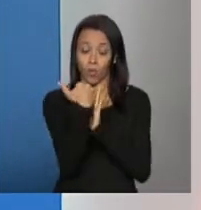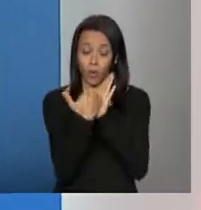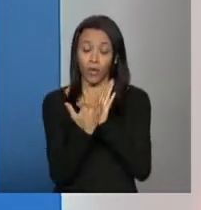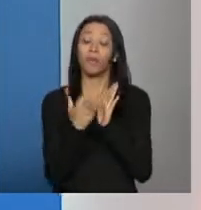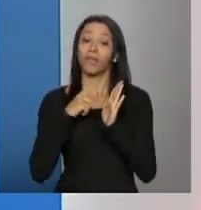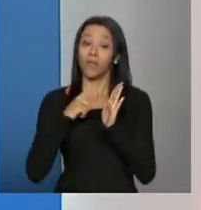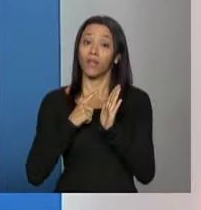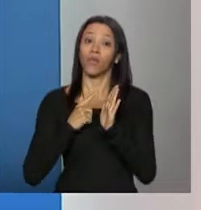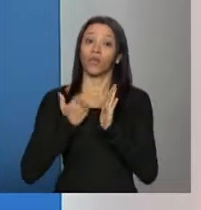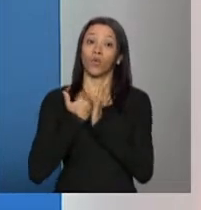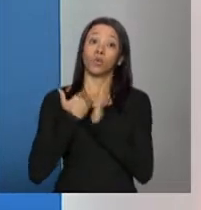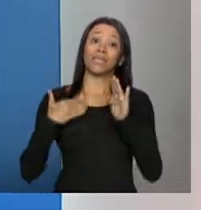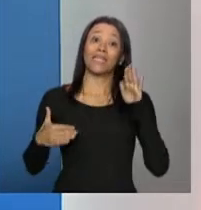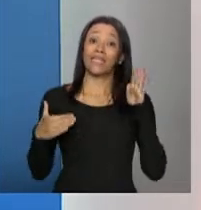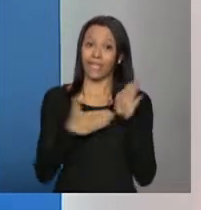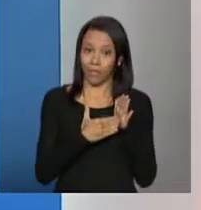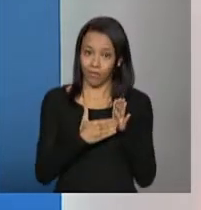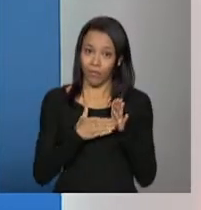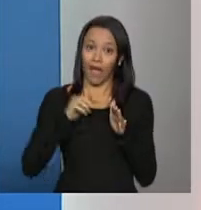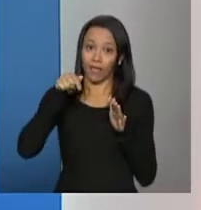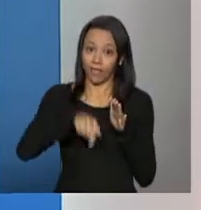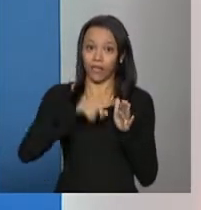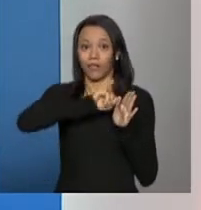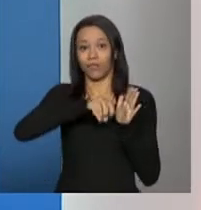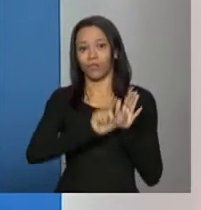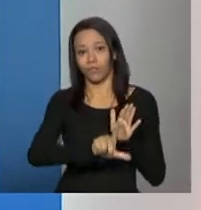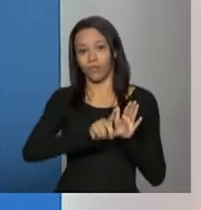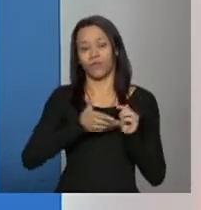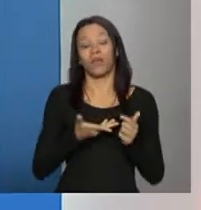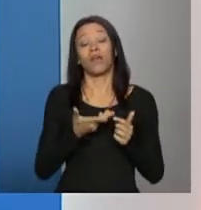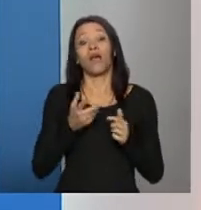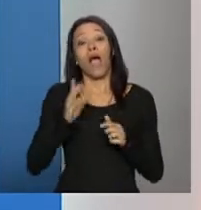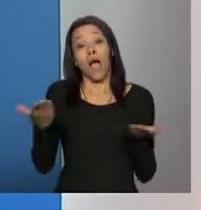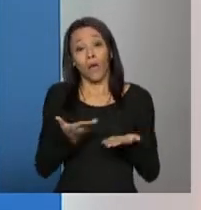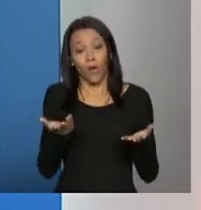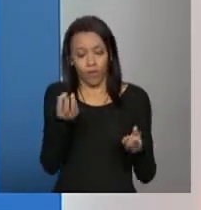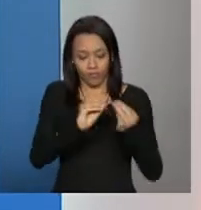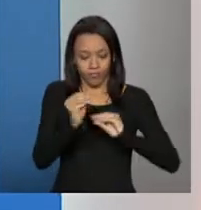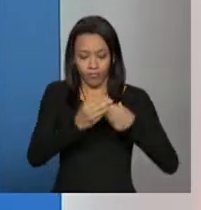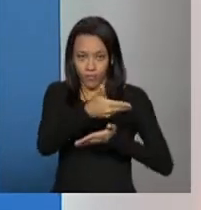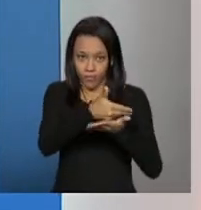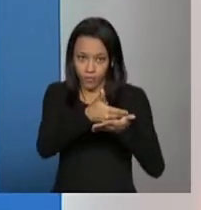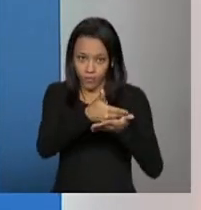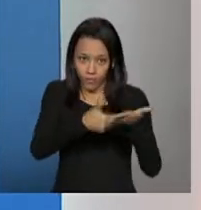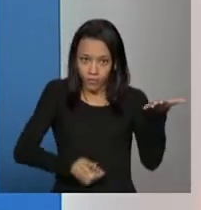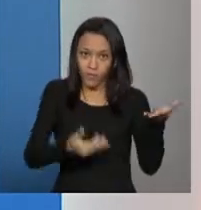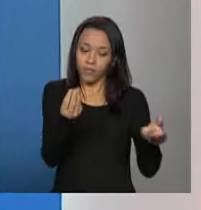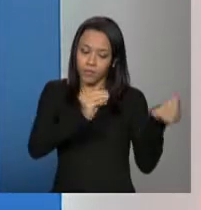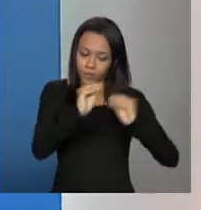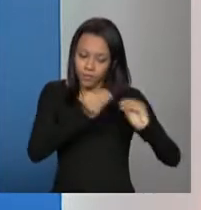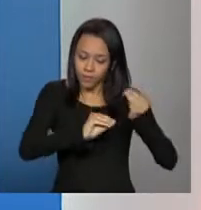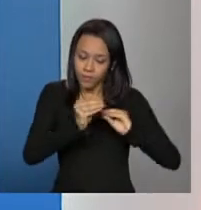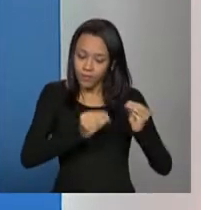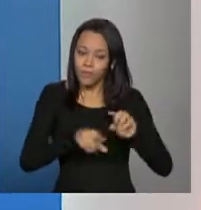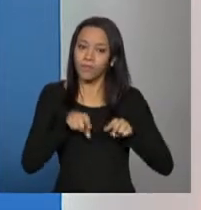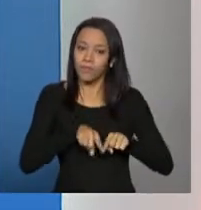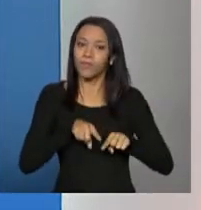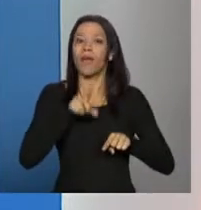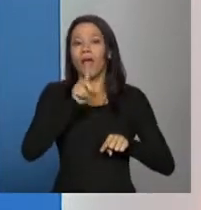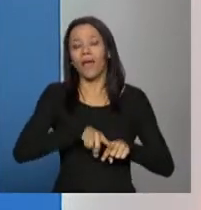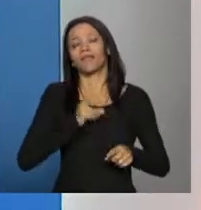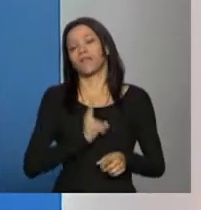vigência, que esse prazo até julho. Agora, o cadastro, ele é uma ferramenta que é